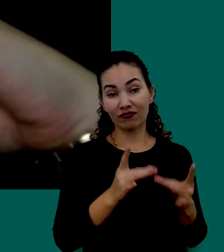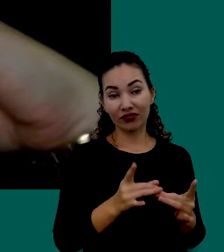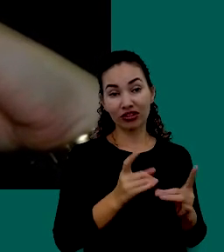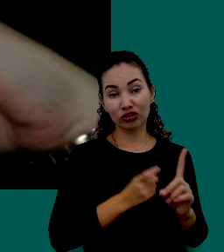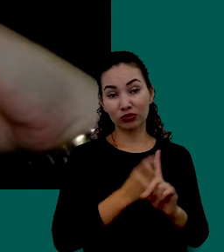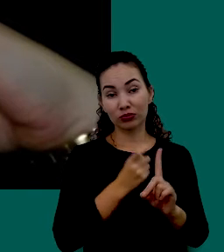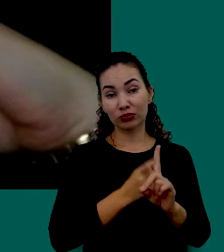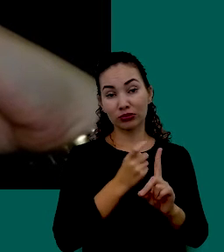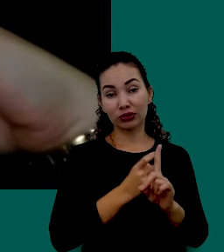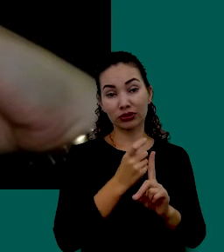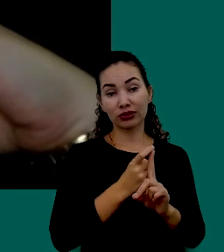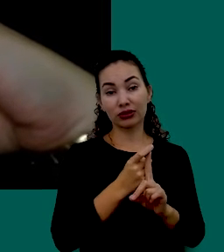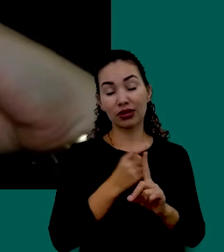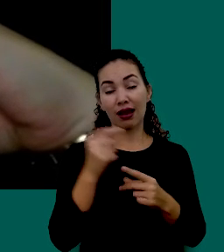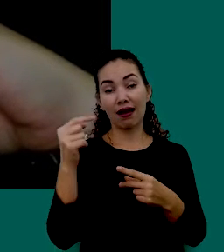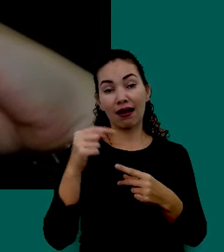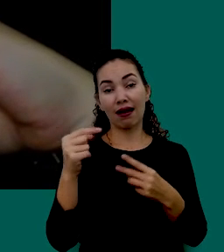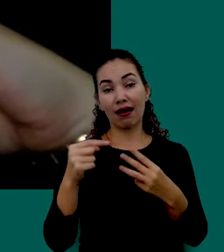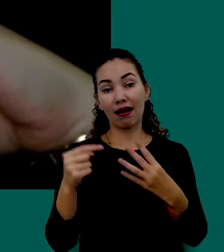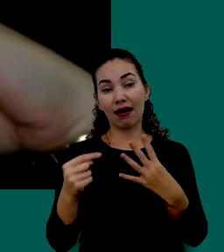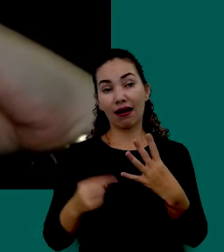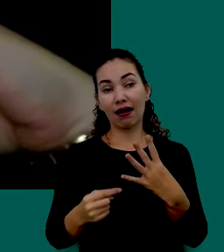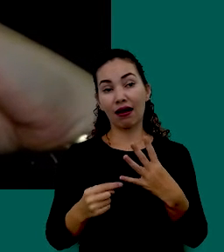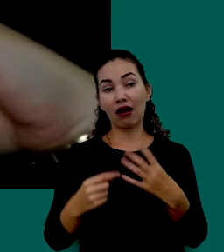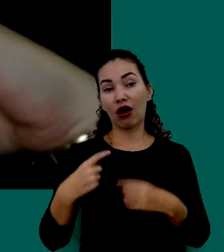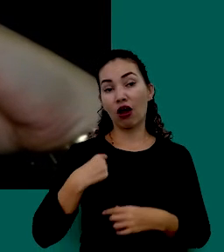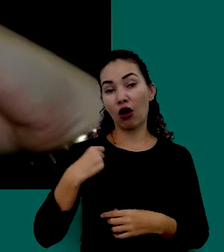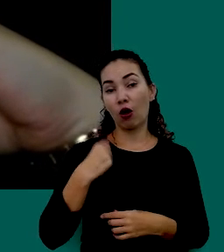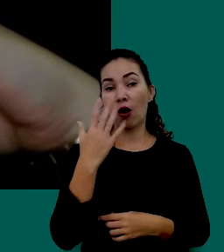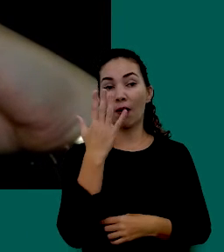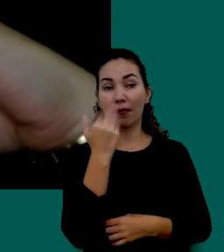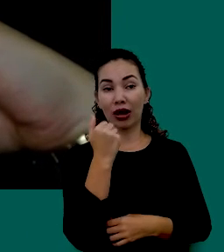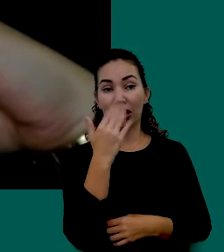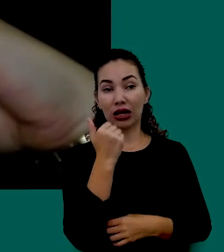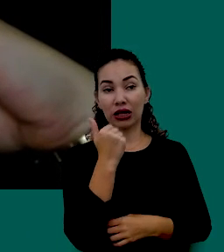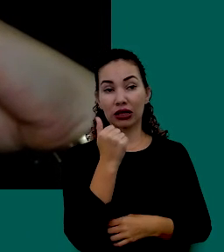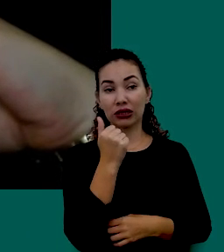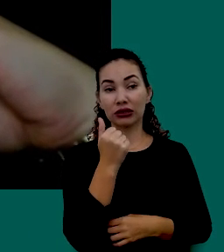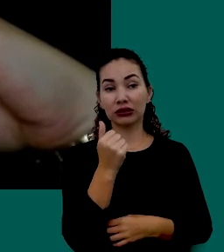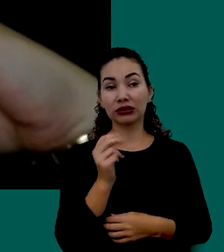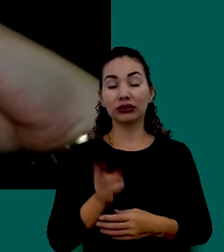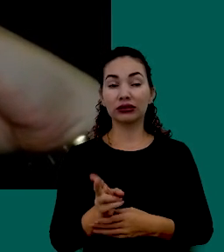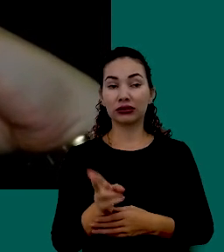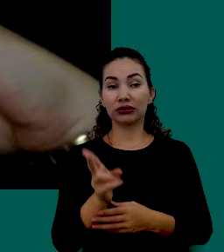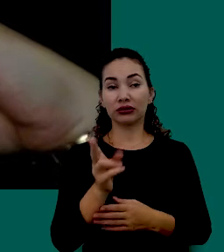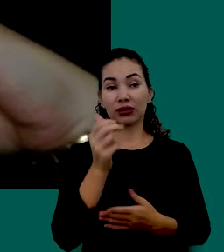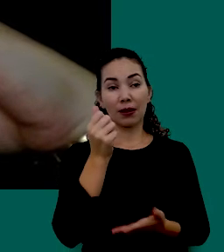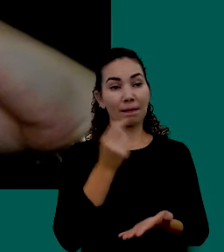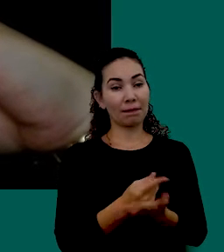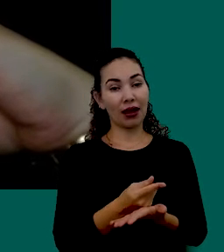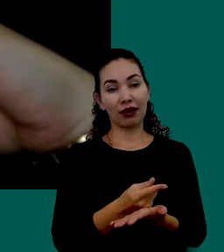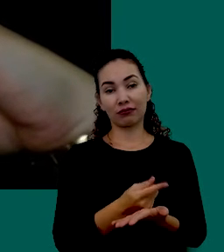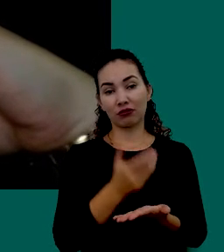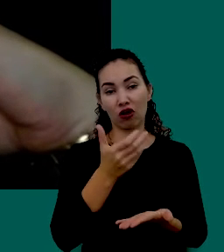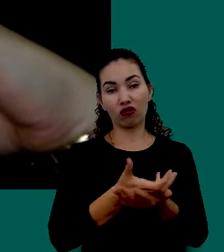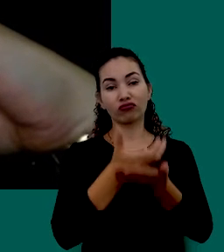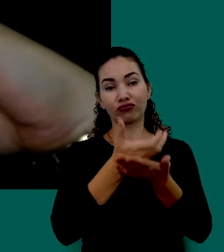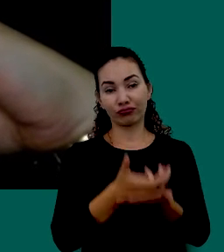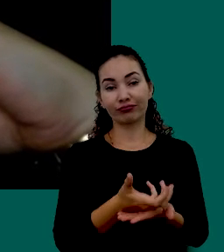E Os Itens Como Roupa Comida Sejam Sempre Pagos À Vista